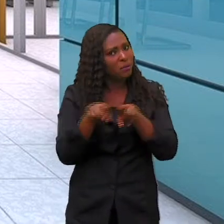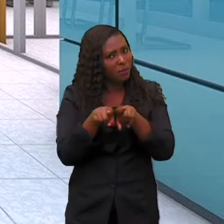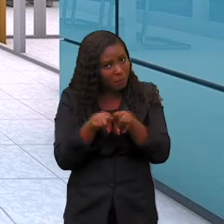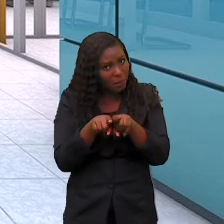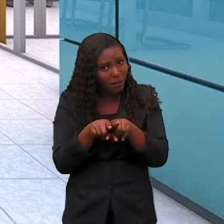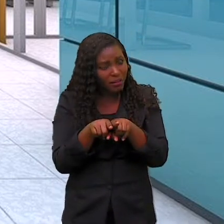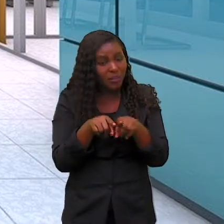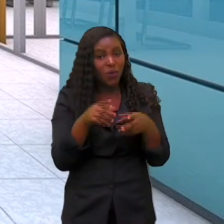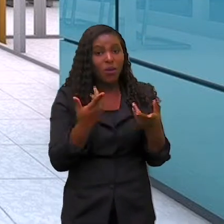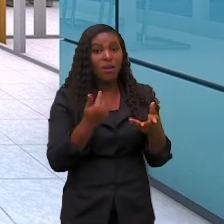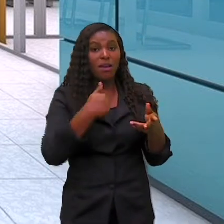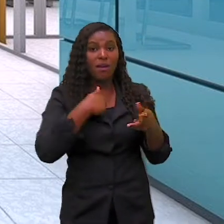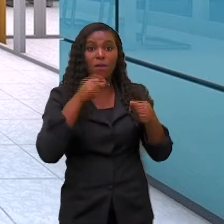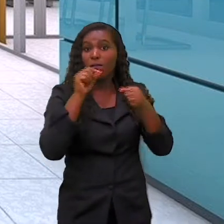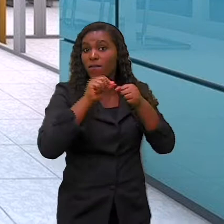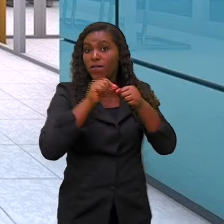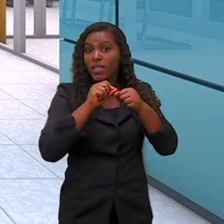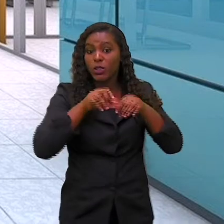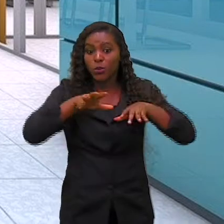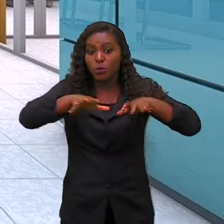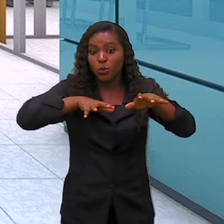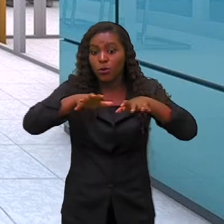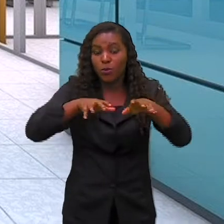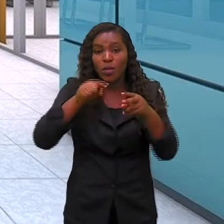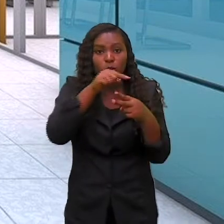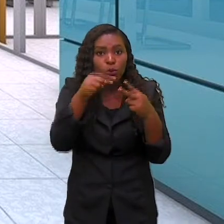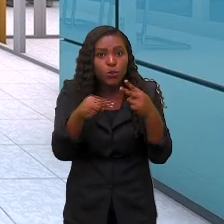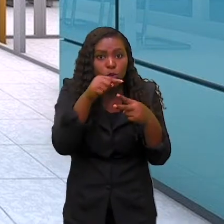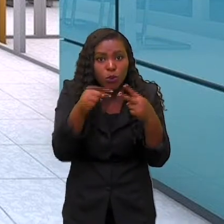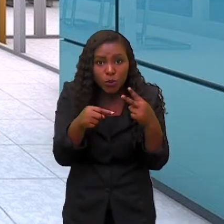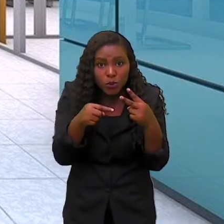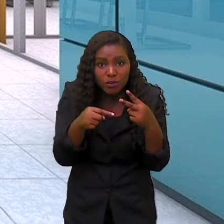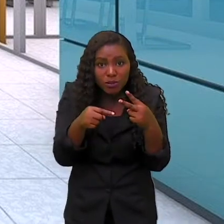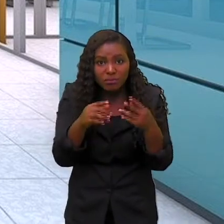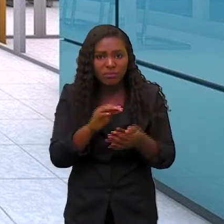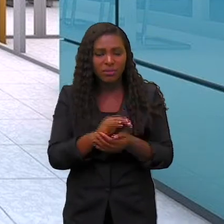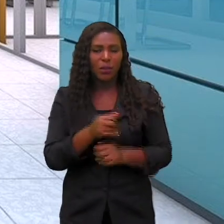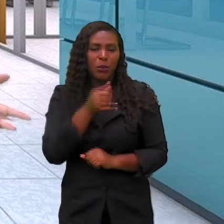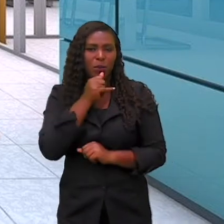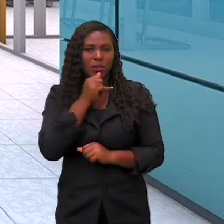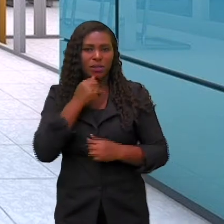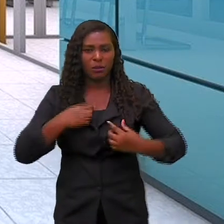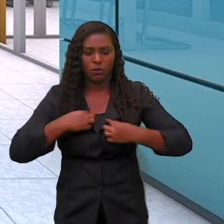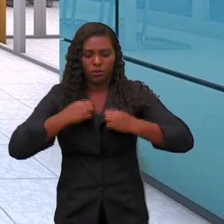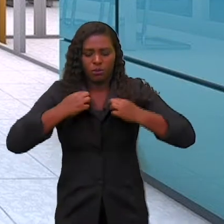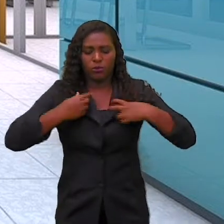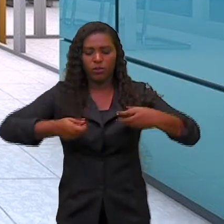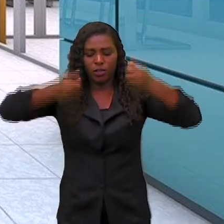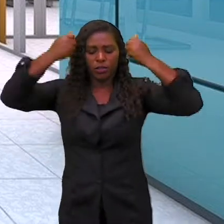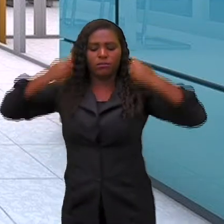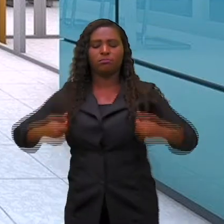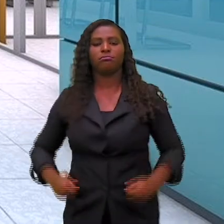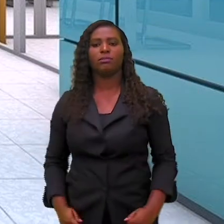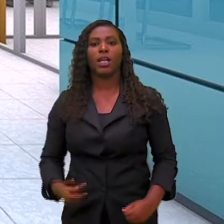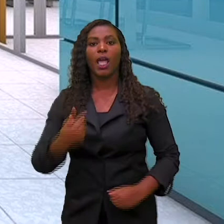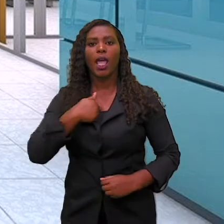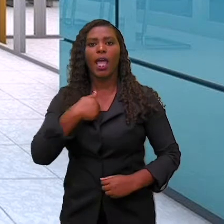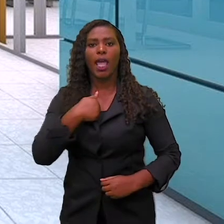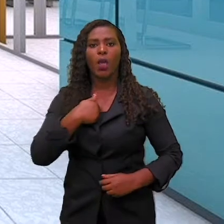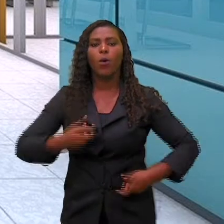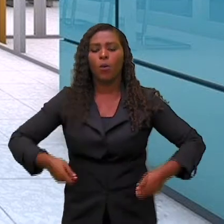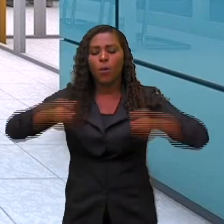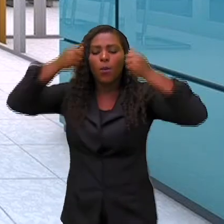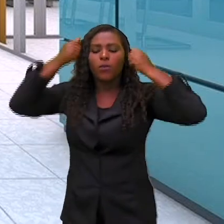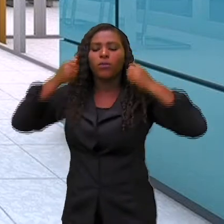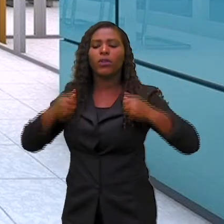Por exemplo, se eu falo assim, eu me vesti. Quem se vestiu? Eu